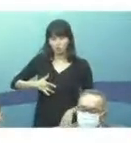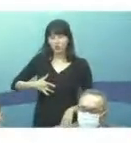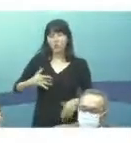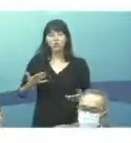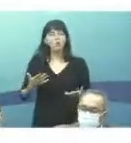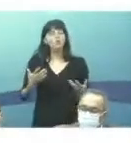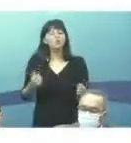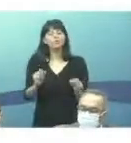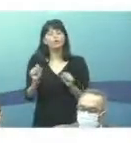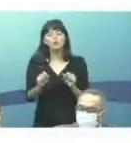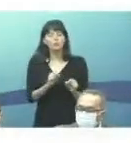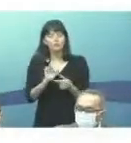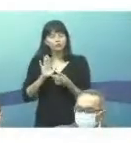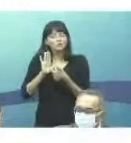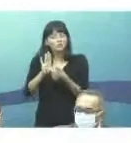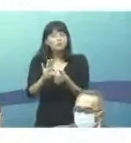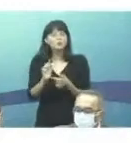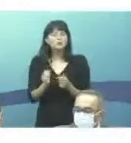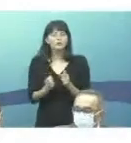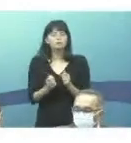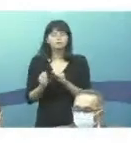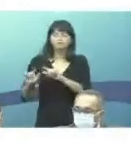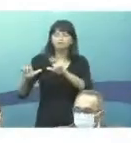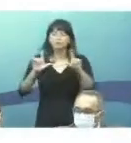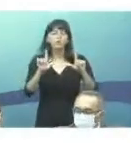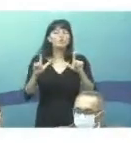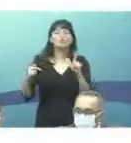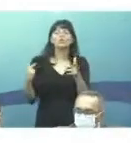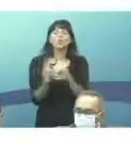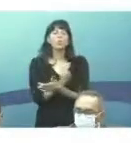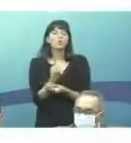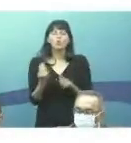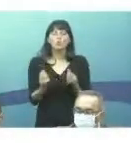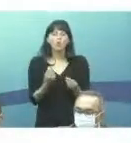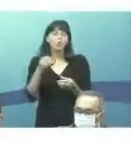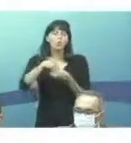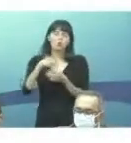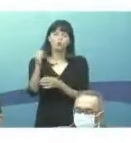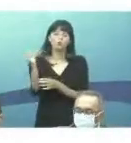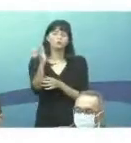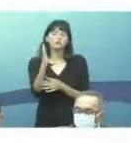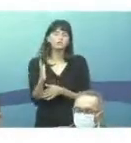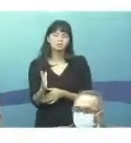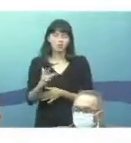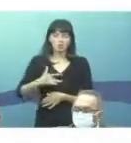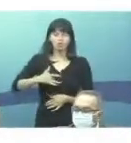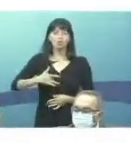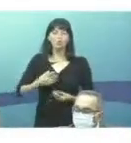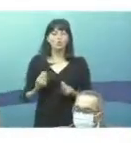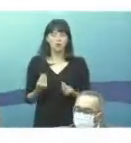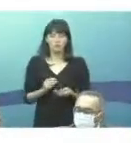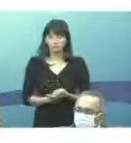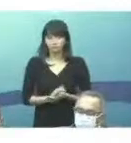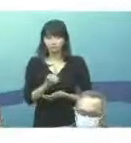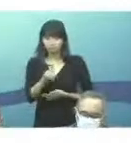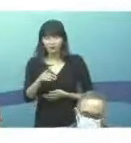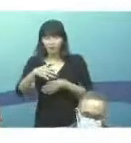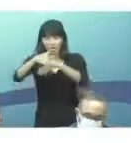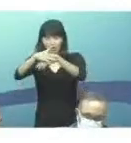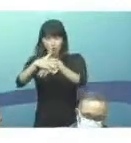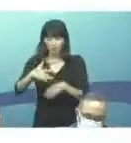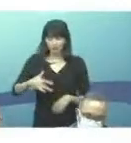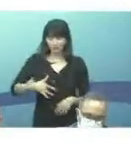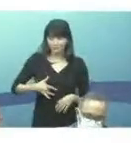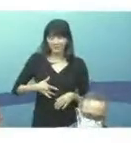apresentar o cenário epidemiológico da tuberculose no Brasil. Na verdade, a tuberculose, cerca de